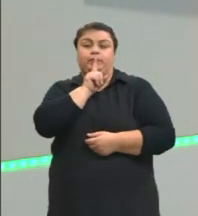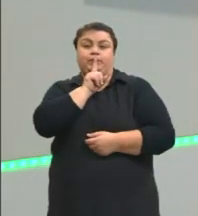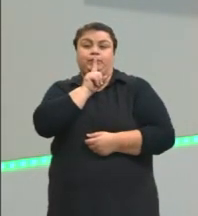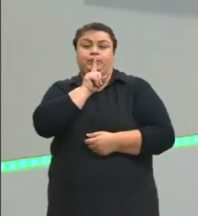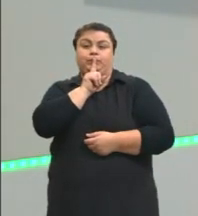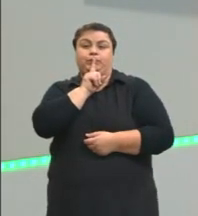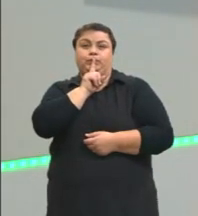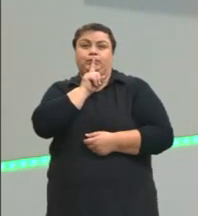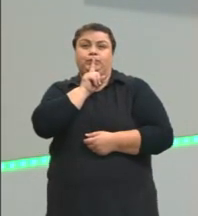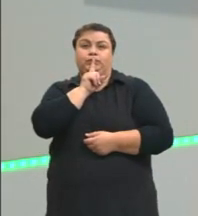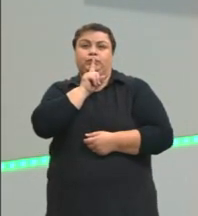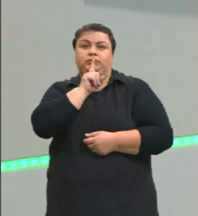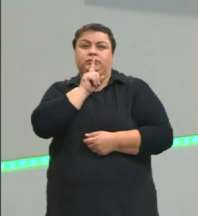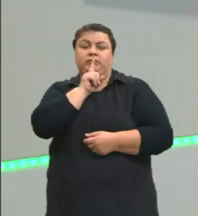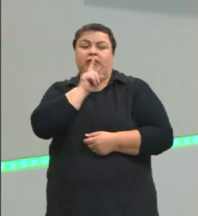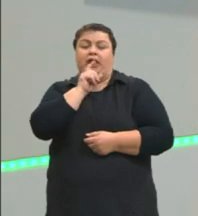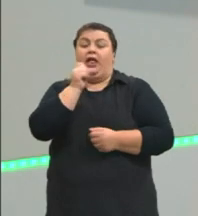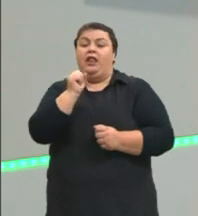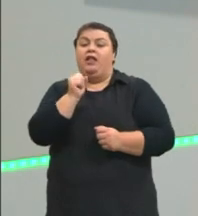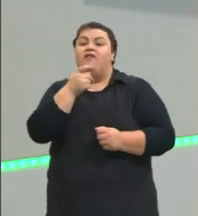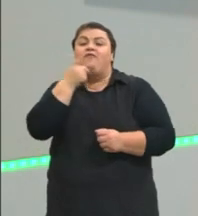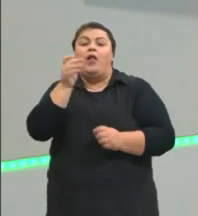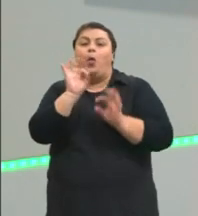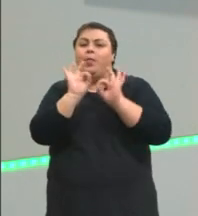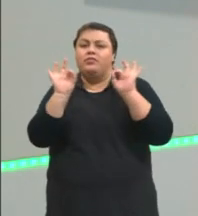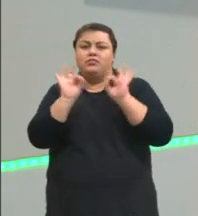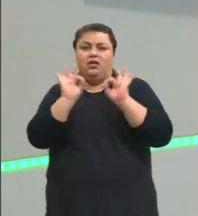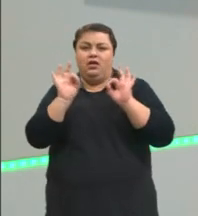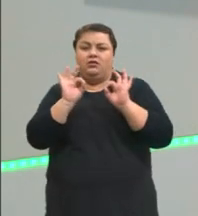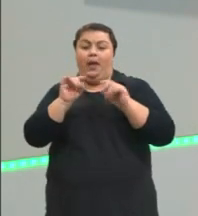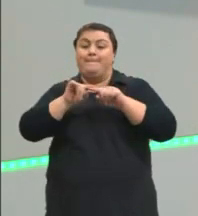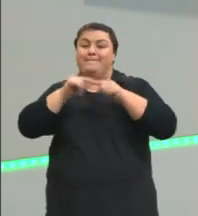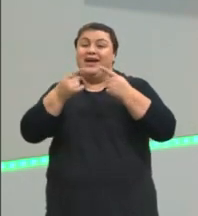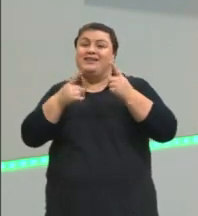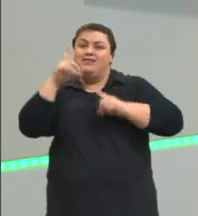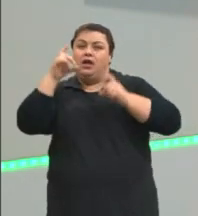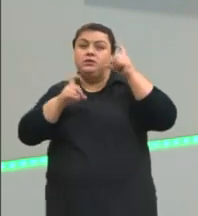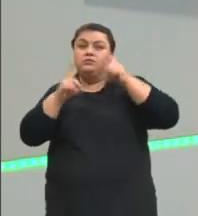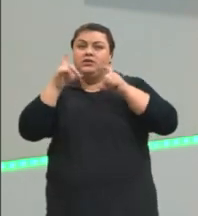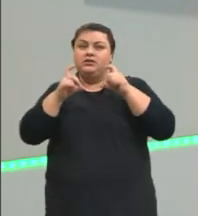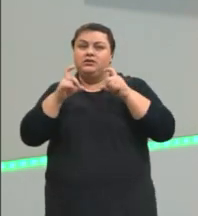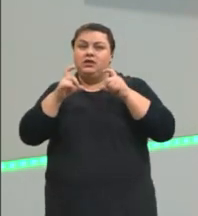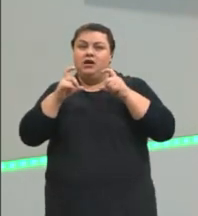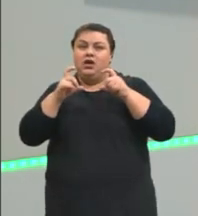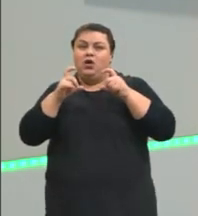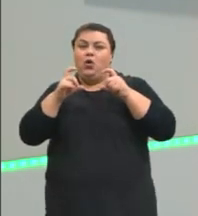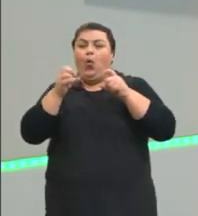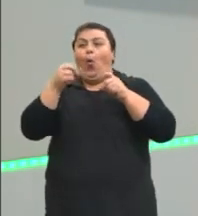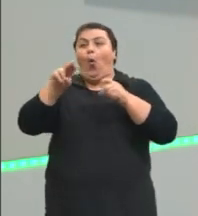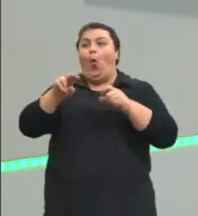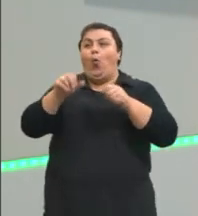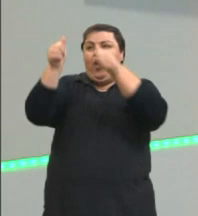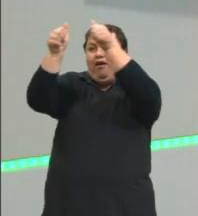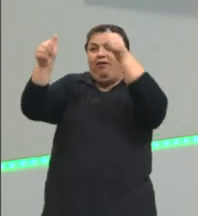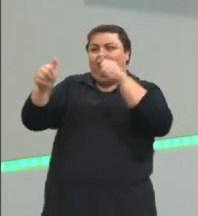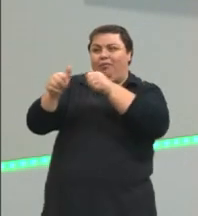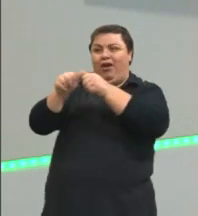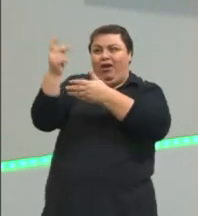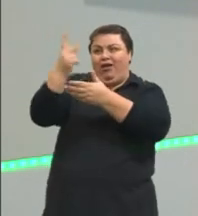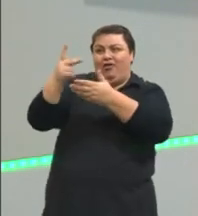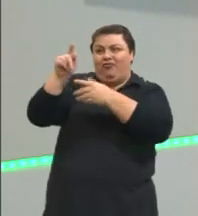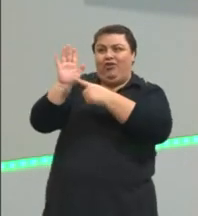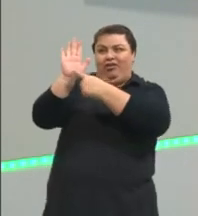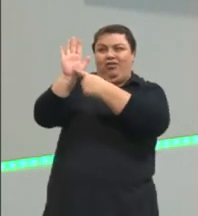Ela pode não ter dito nada. O gesto ou a imagem na parede indicam que ali